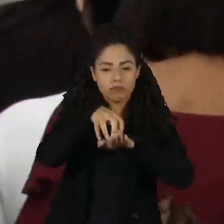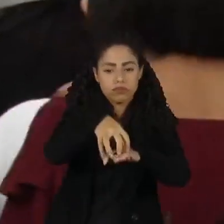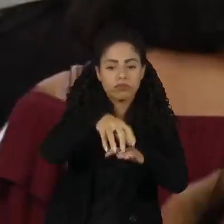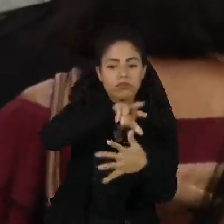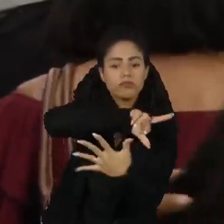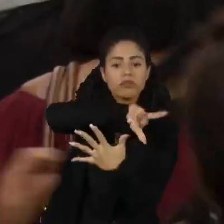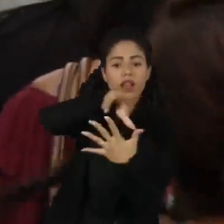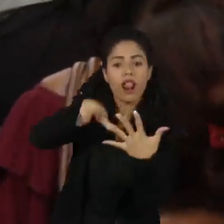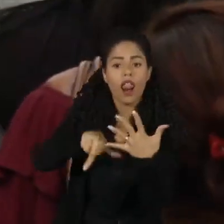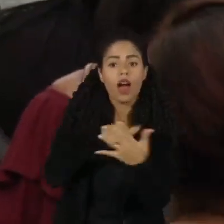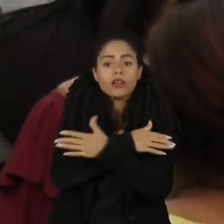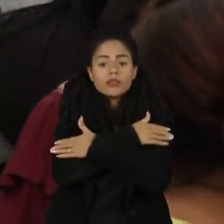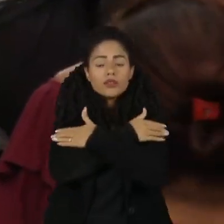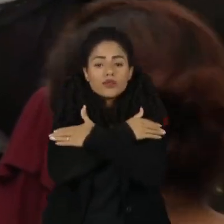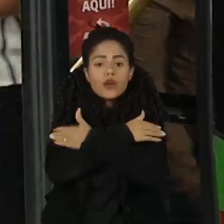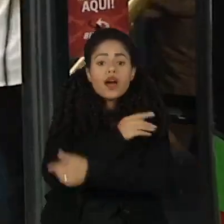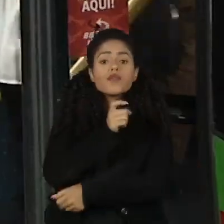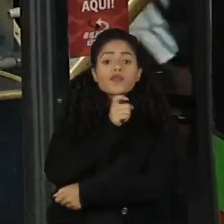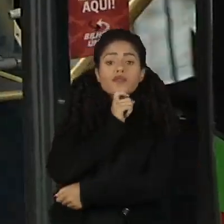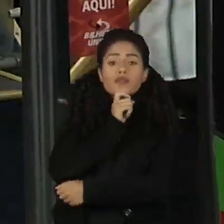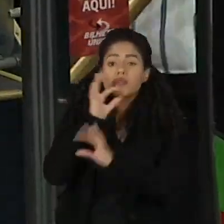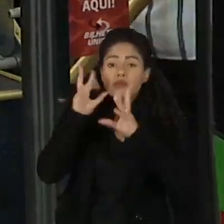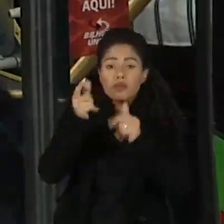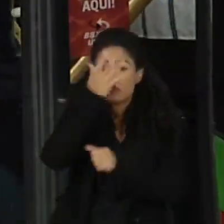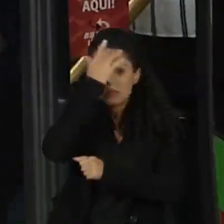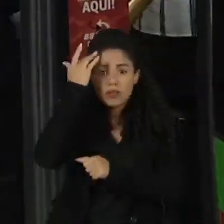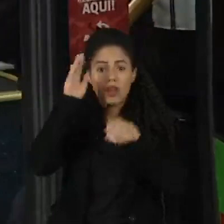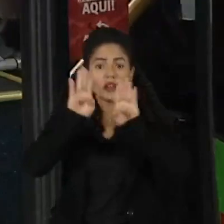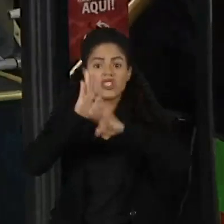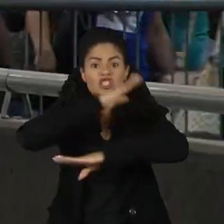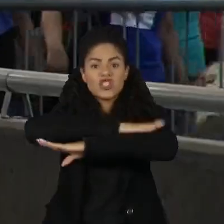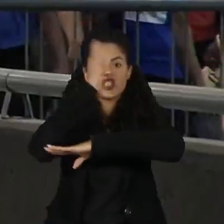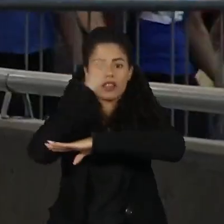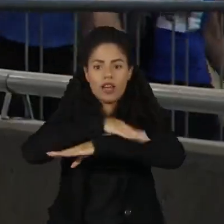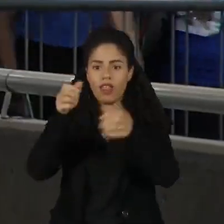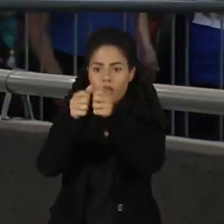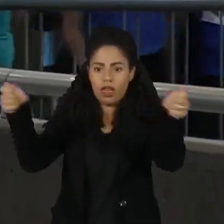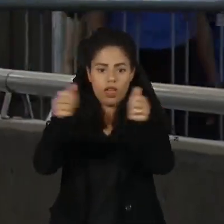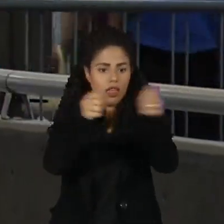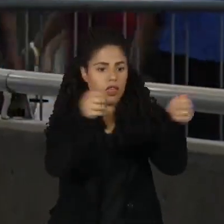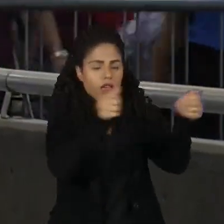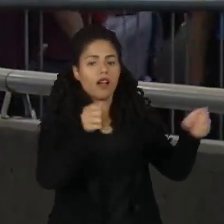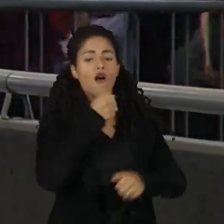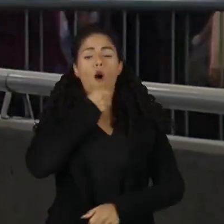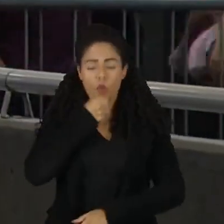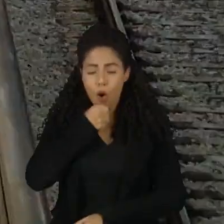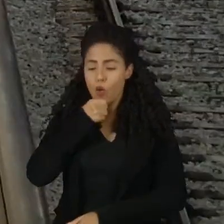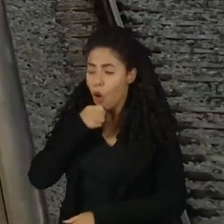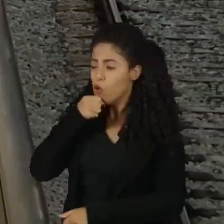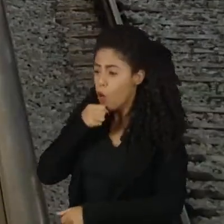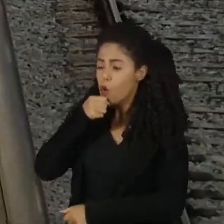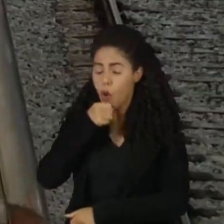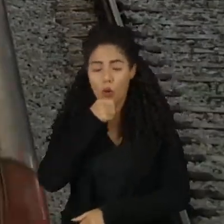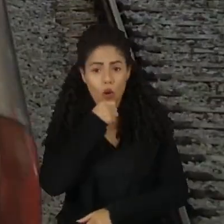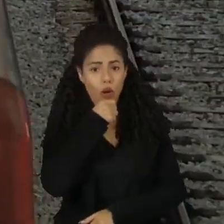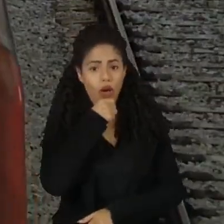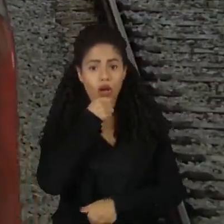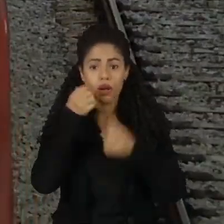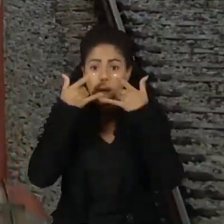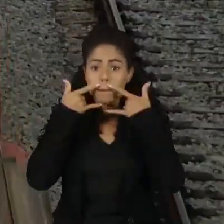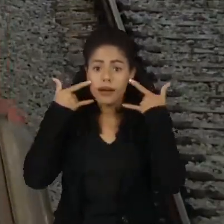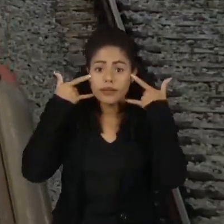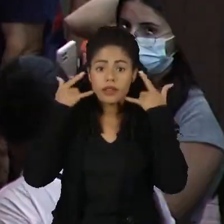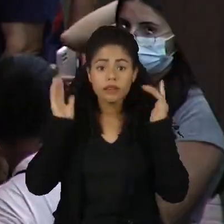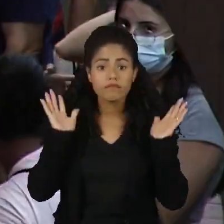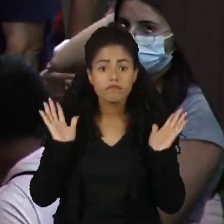Está frio, está todo mundo de janela aberta, tem gente tossindo. Gente, põe a máscara.